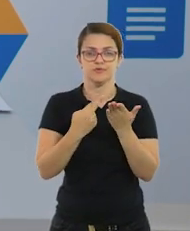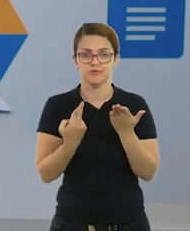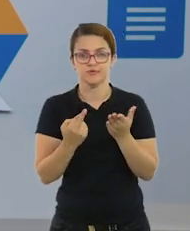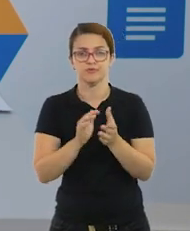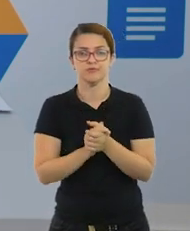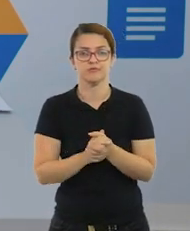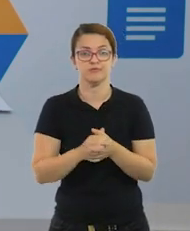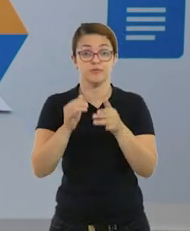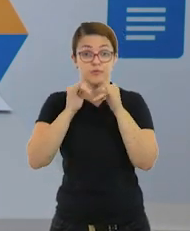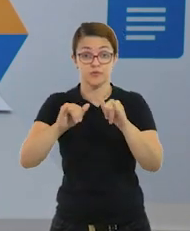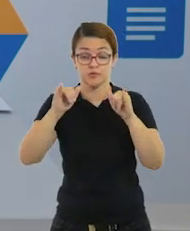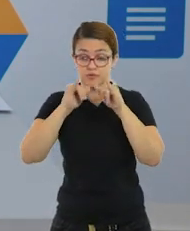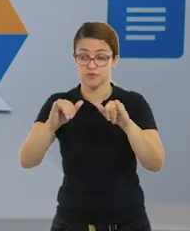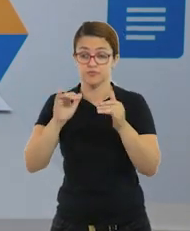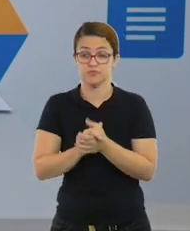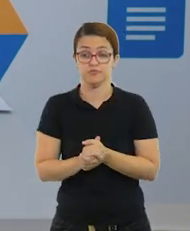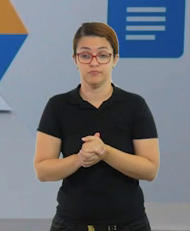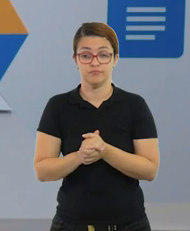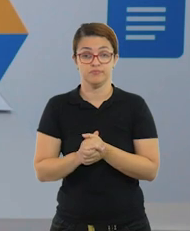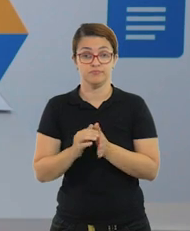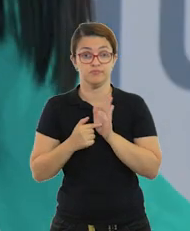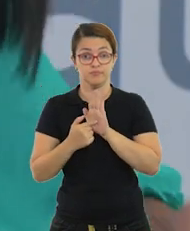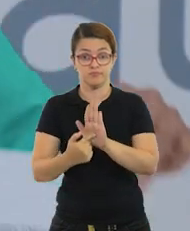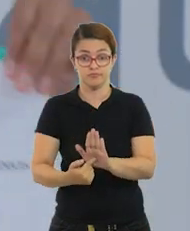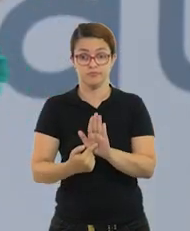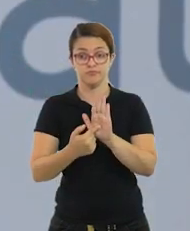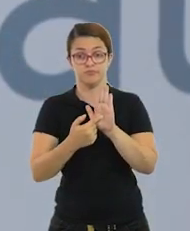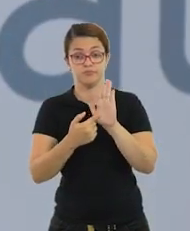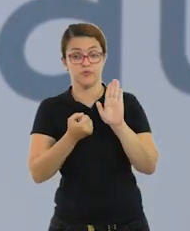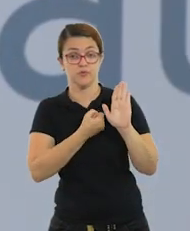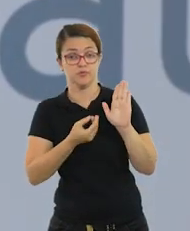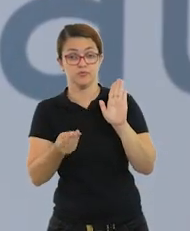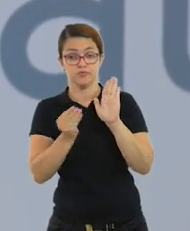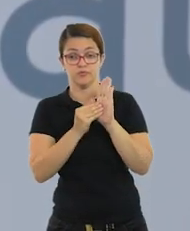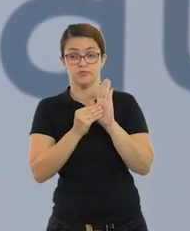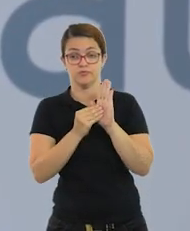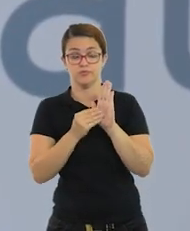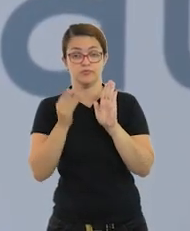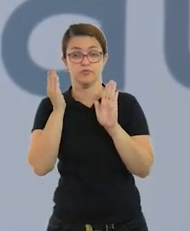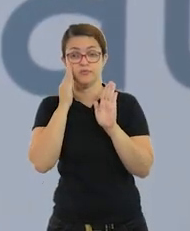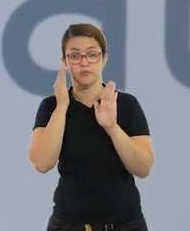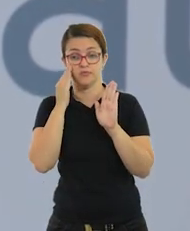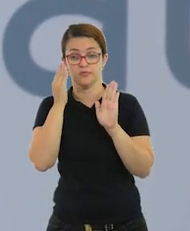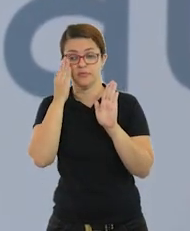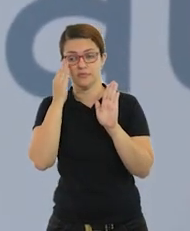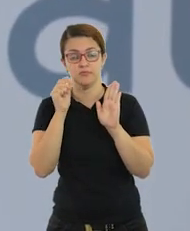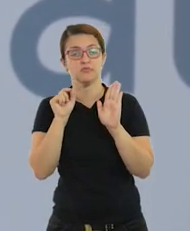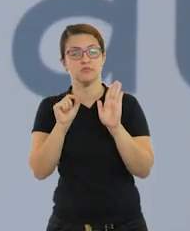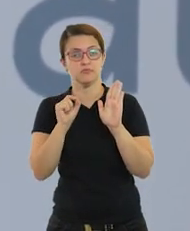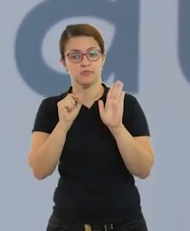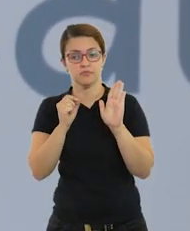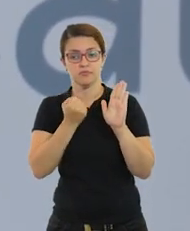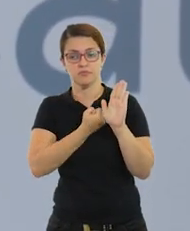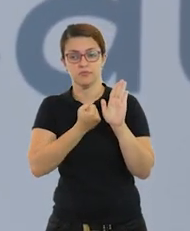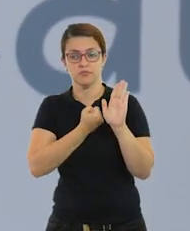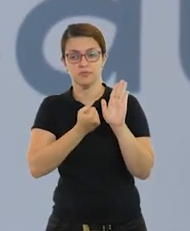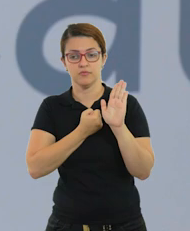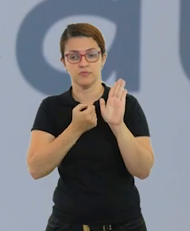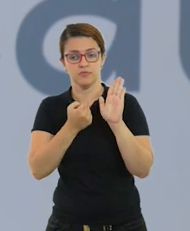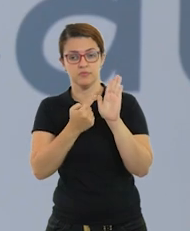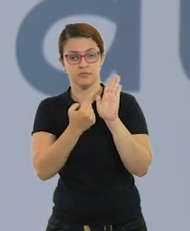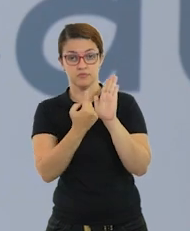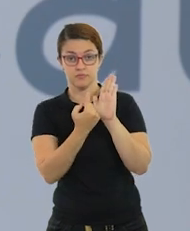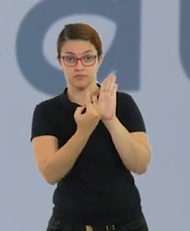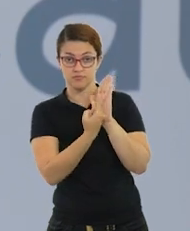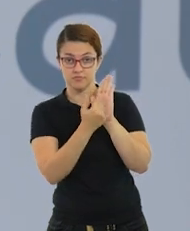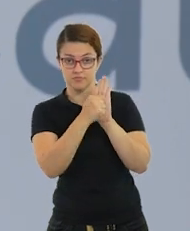revistas e noticiários. Eu trouxe um número decimal. Nós sabemos que ele é decimal